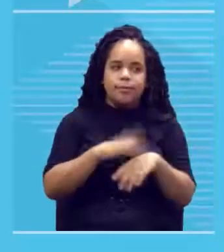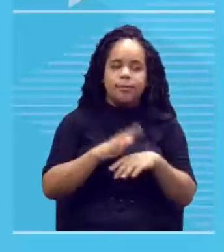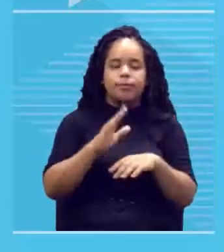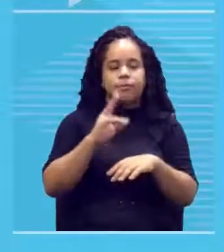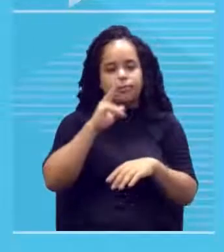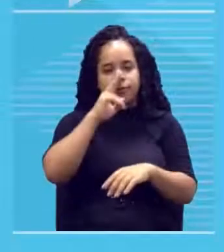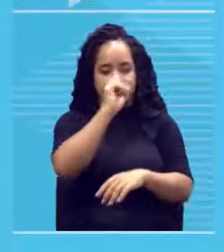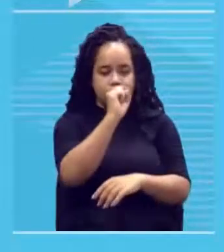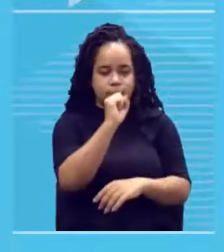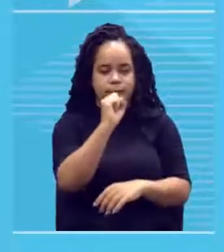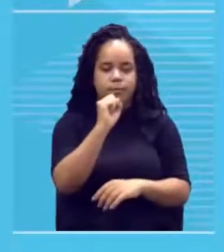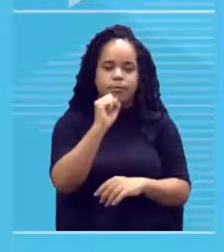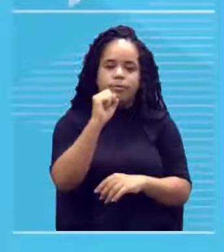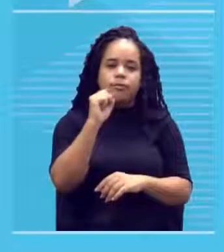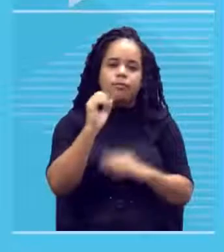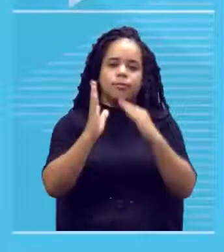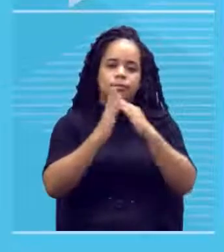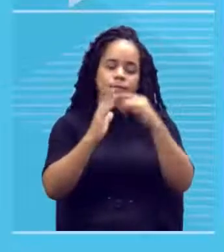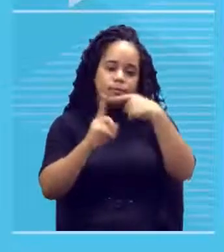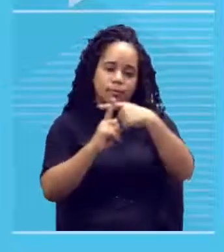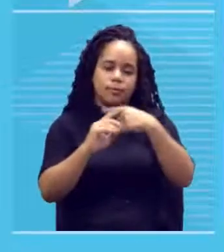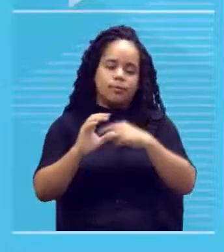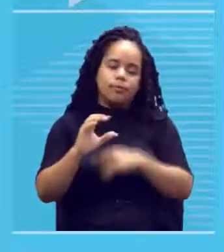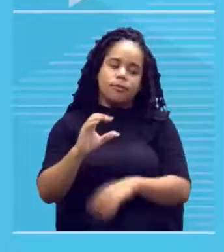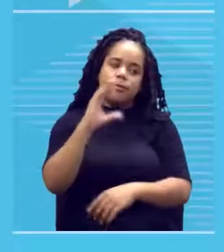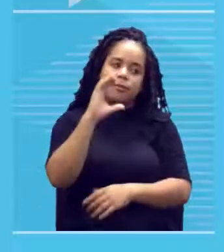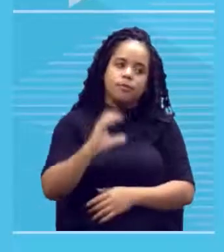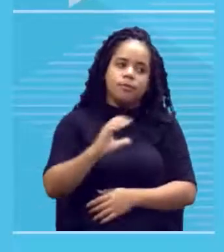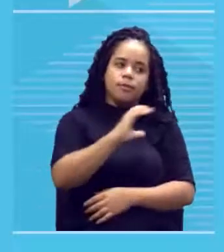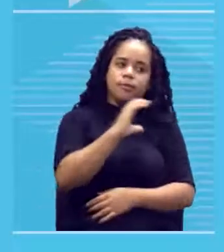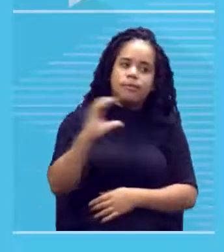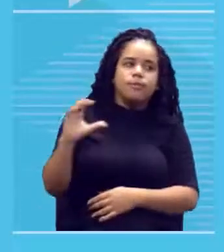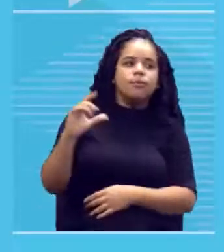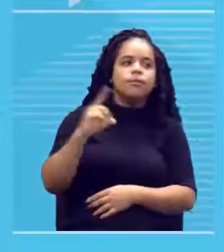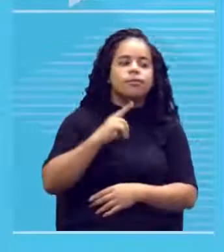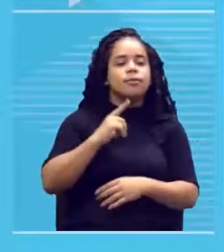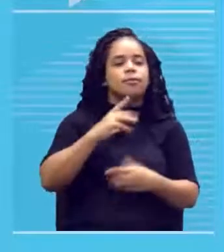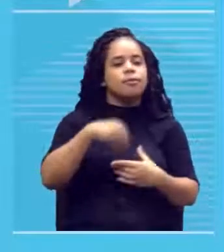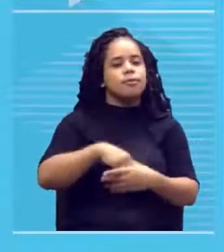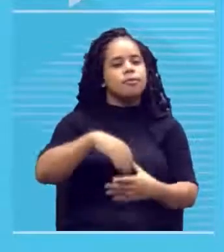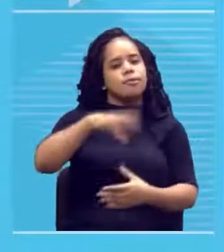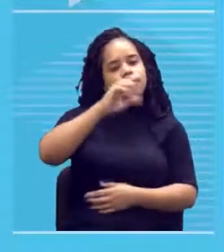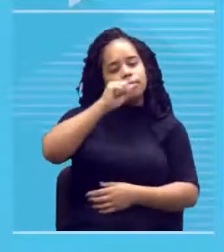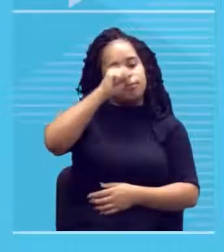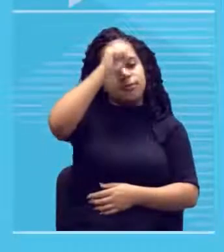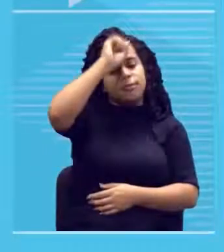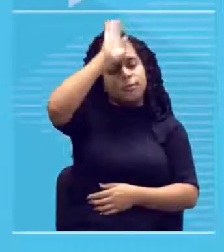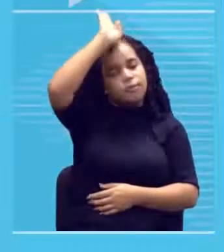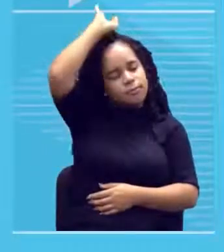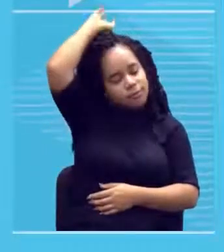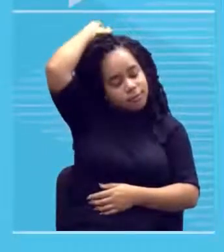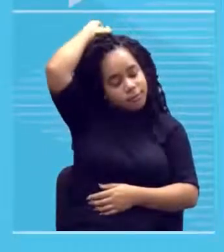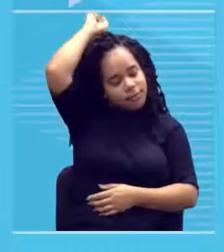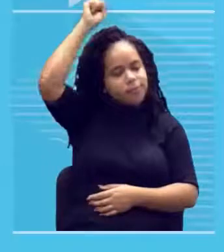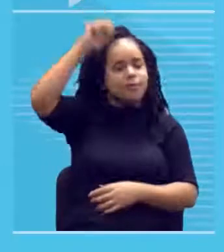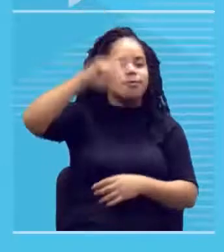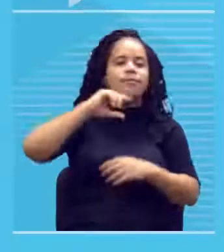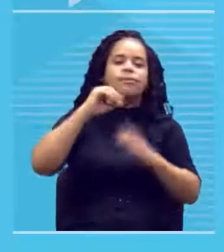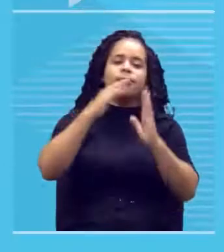da igreja, da orientação espiritual da igreja católica, com sede em Roma. E a estética muda.